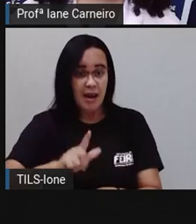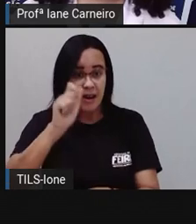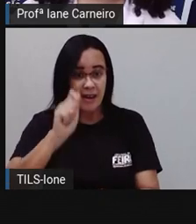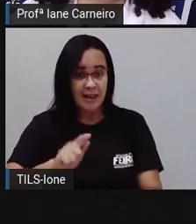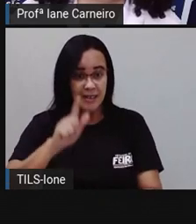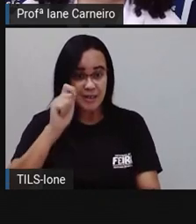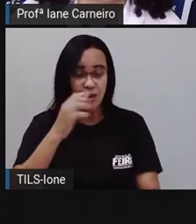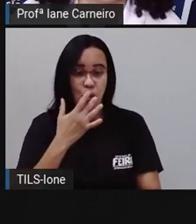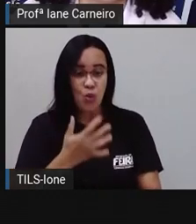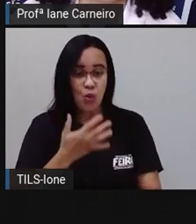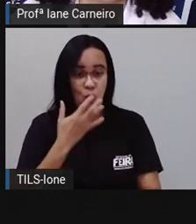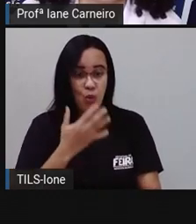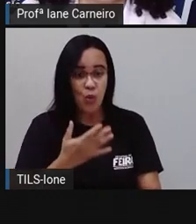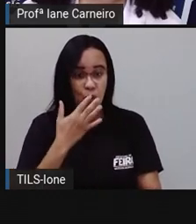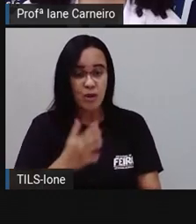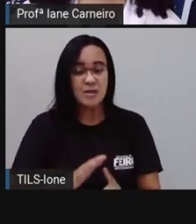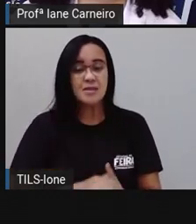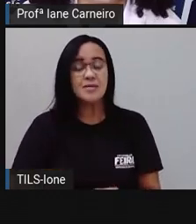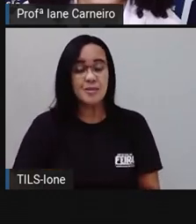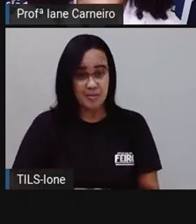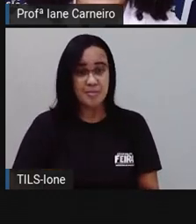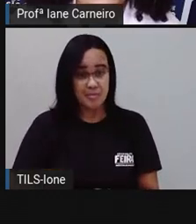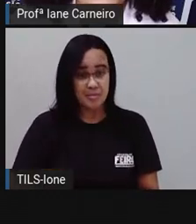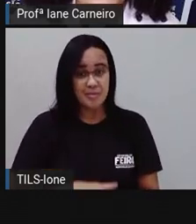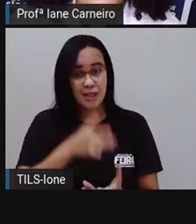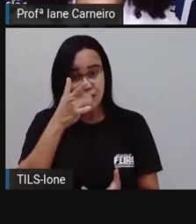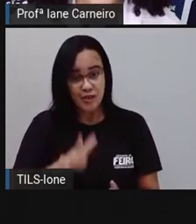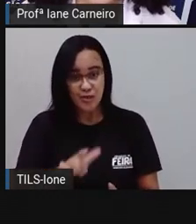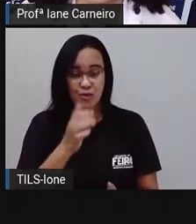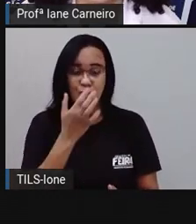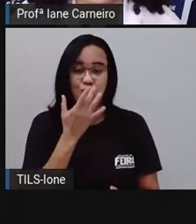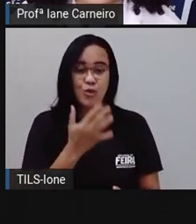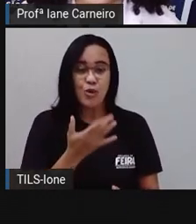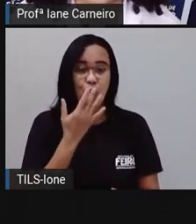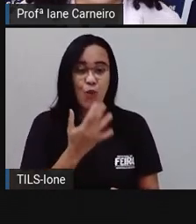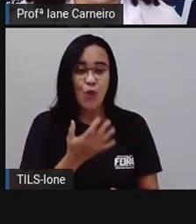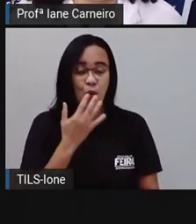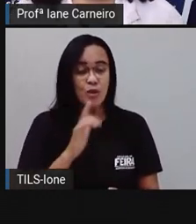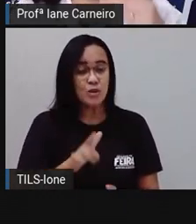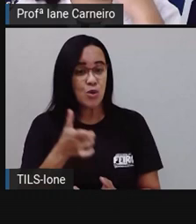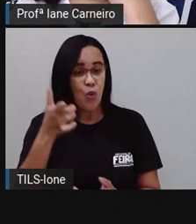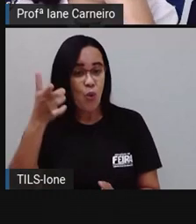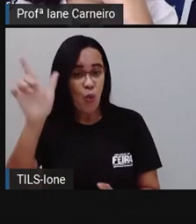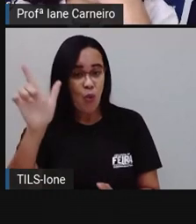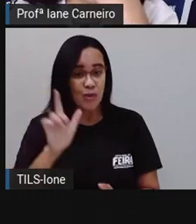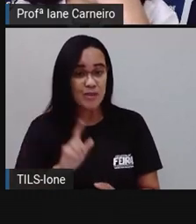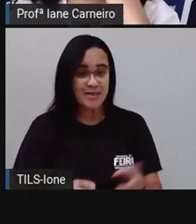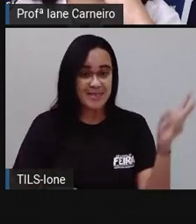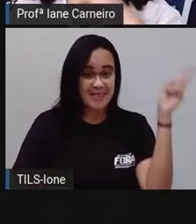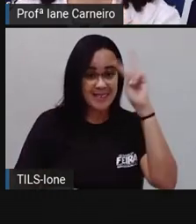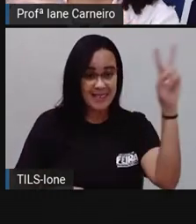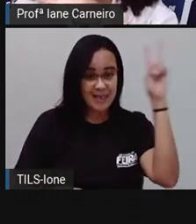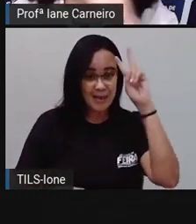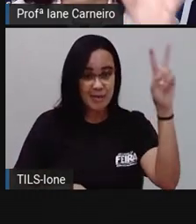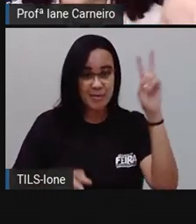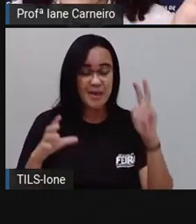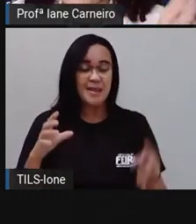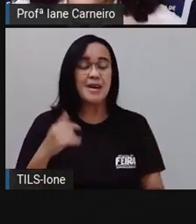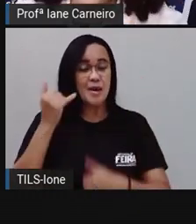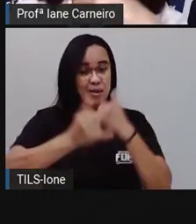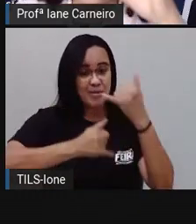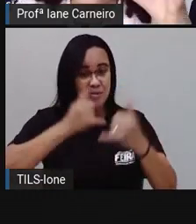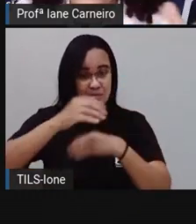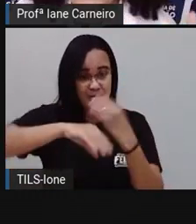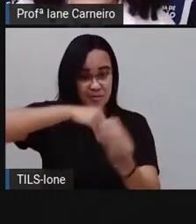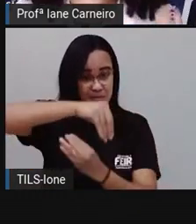ó. E aí, de novo, ele vem falando agora das outras cores. Lembram na aula que nós brincamos com